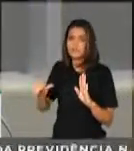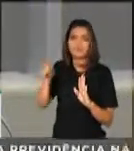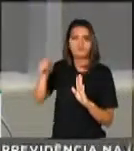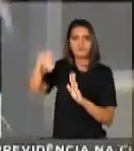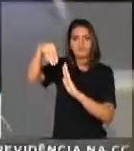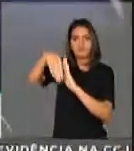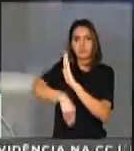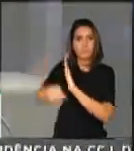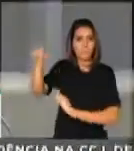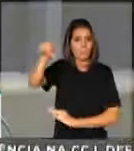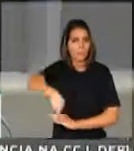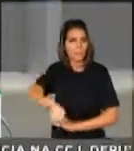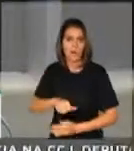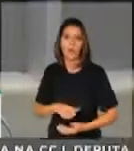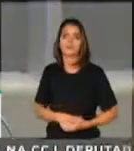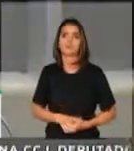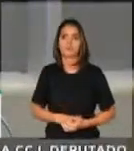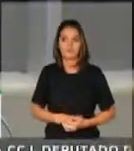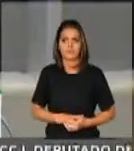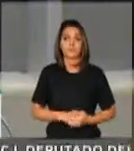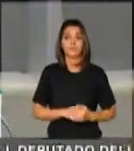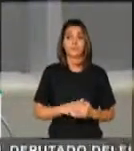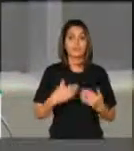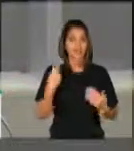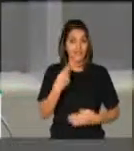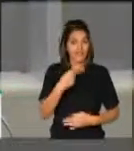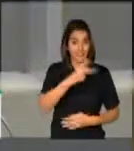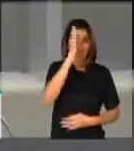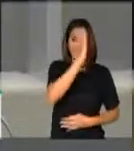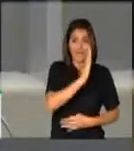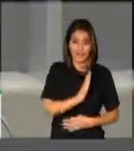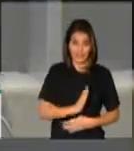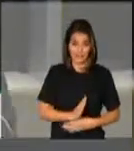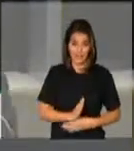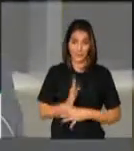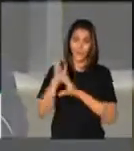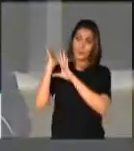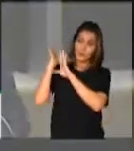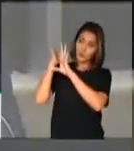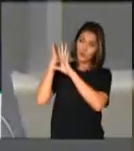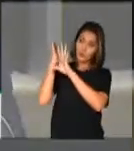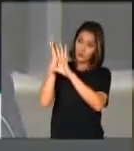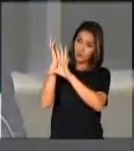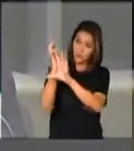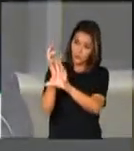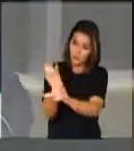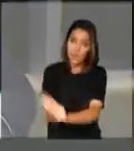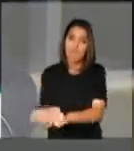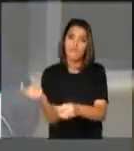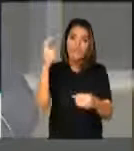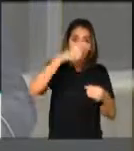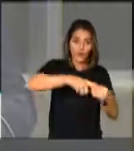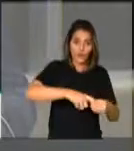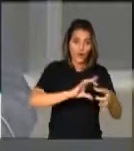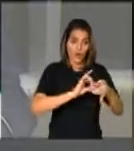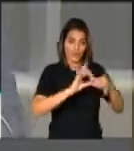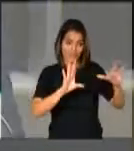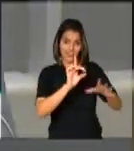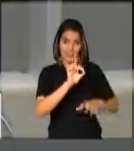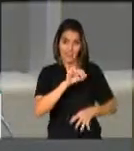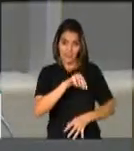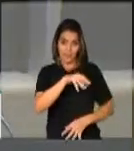dias de governo entre todos os presidentes eleitos desde a redemocratização. A pior